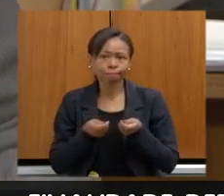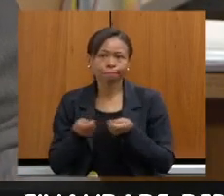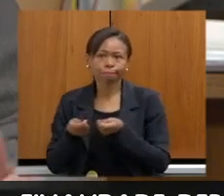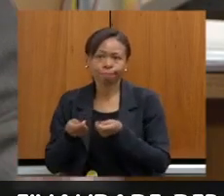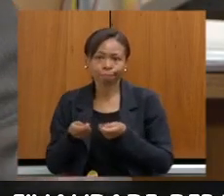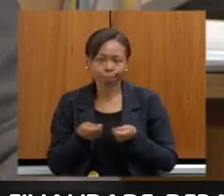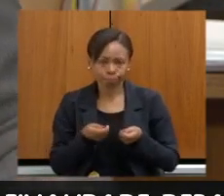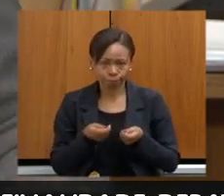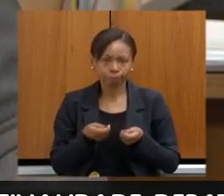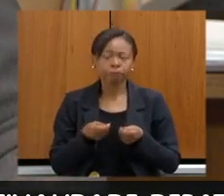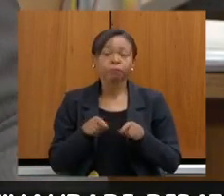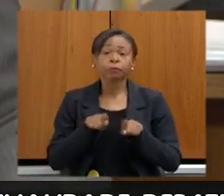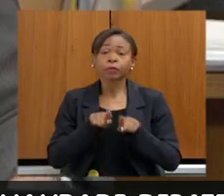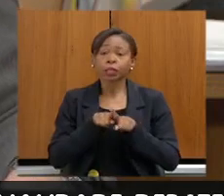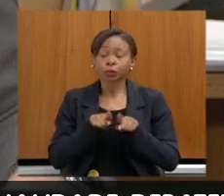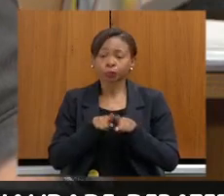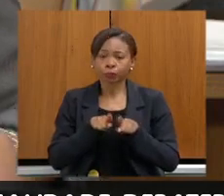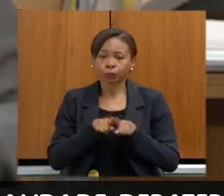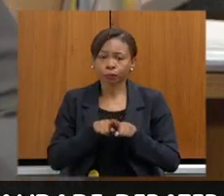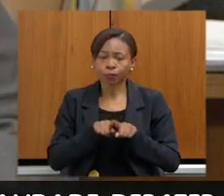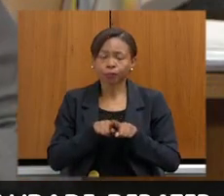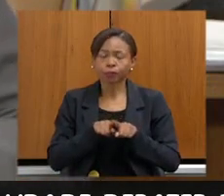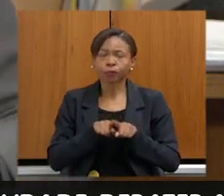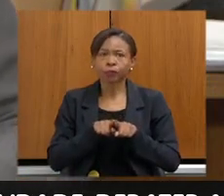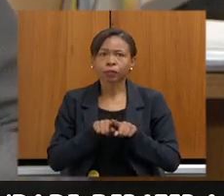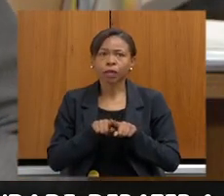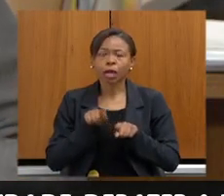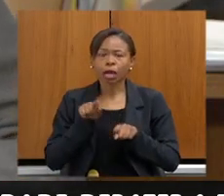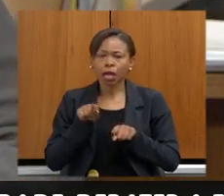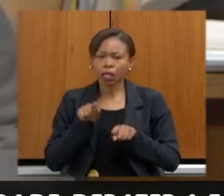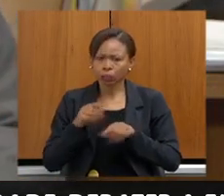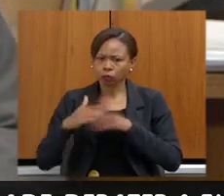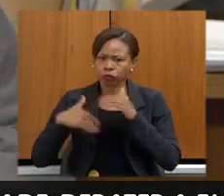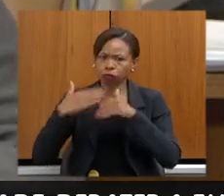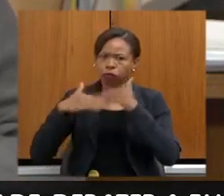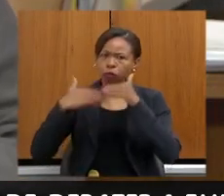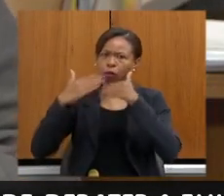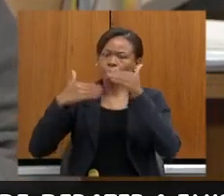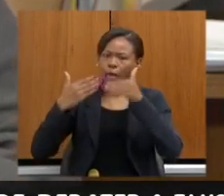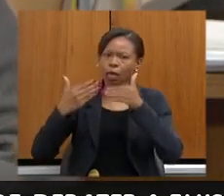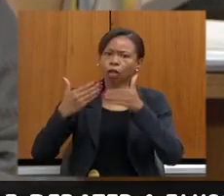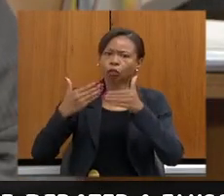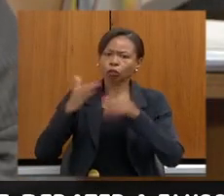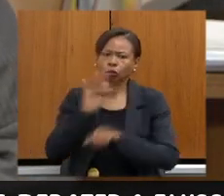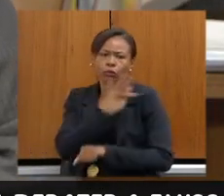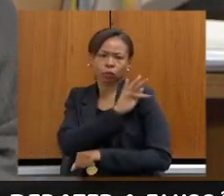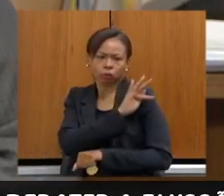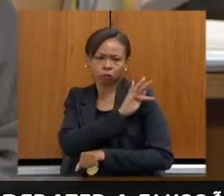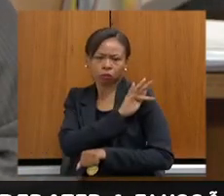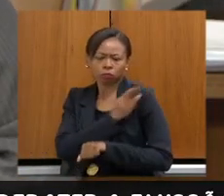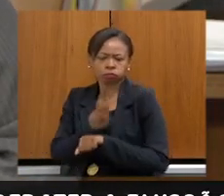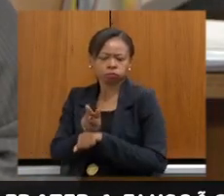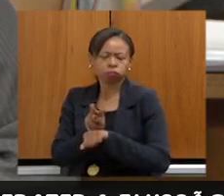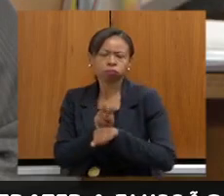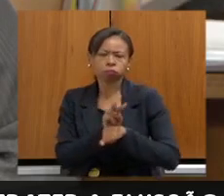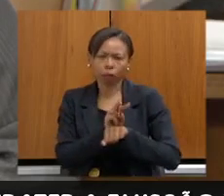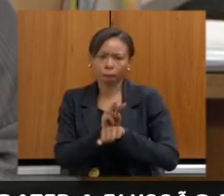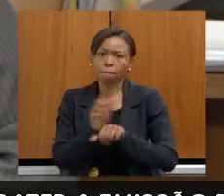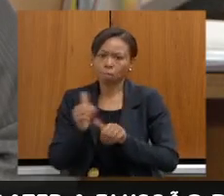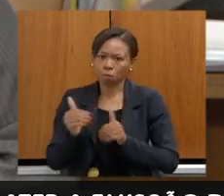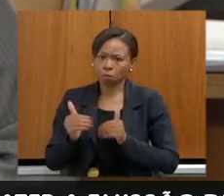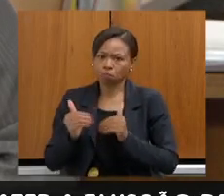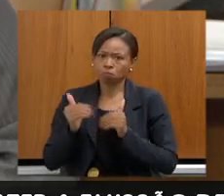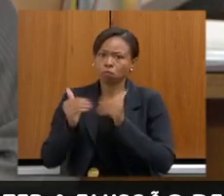paralelo a essa melhoria de fluxo de atendimento, fiscalização, nós também temos outras